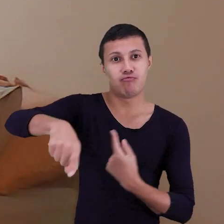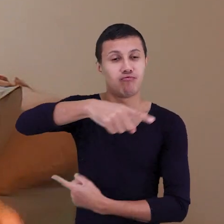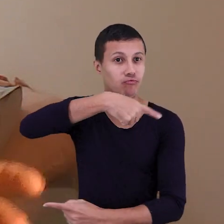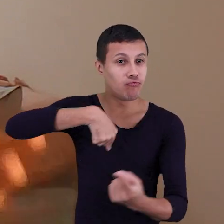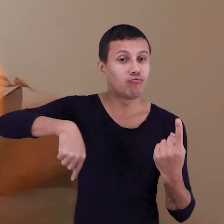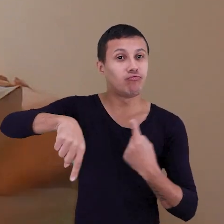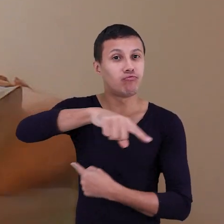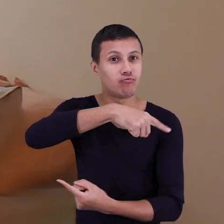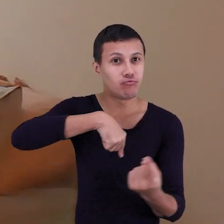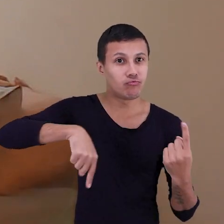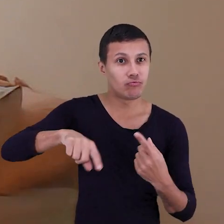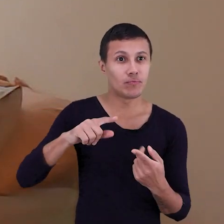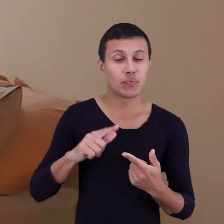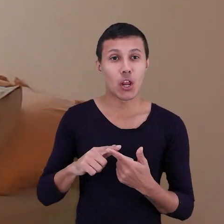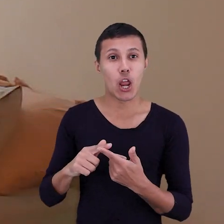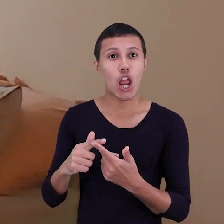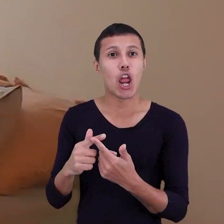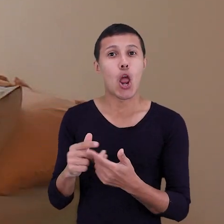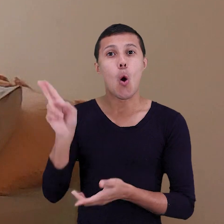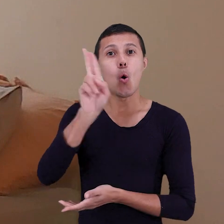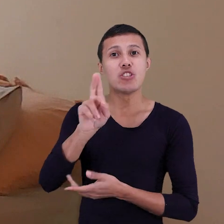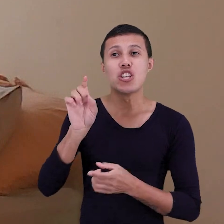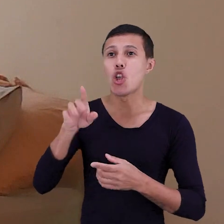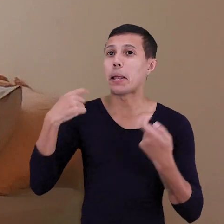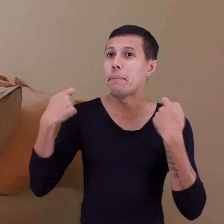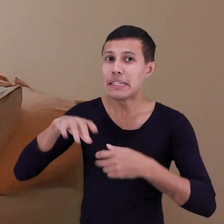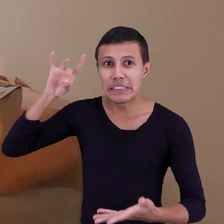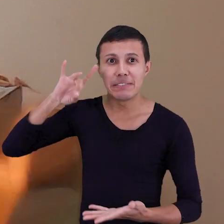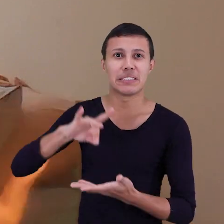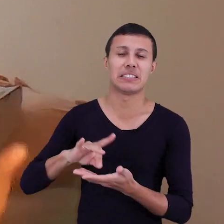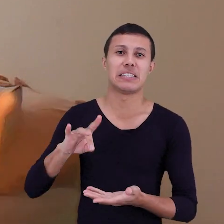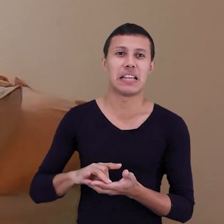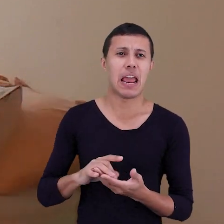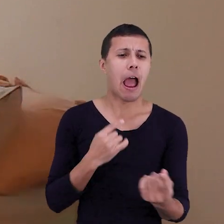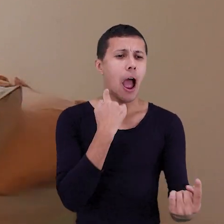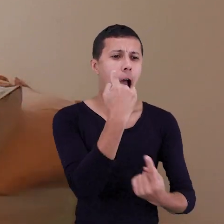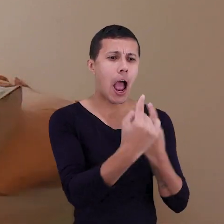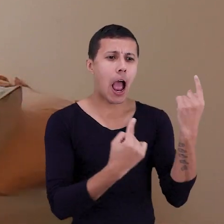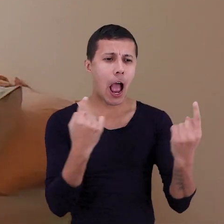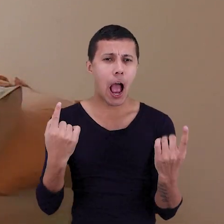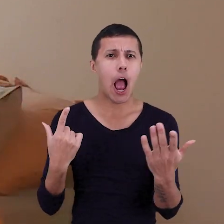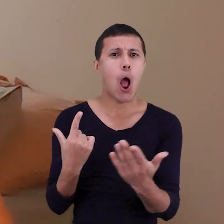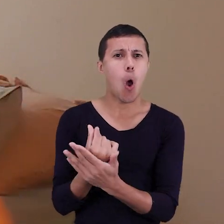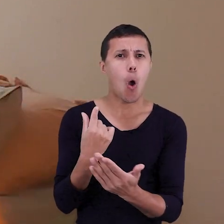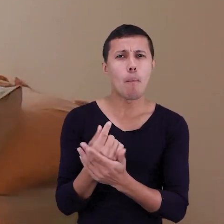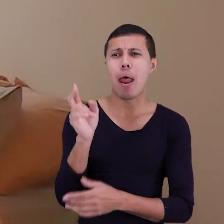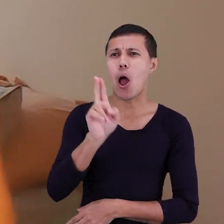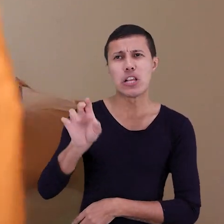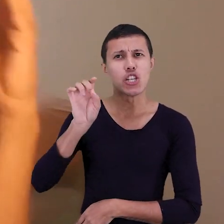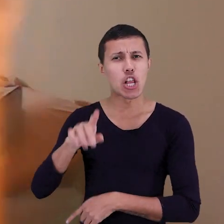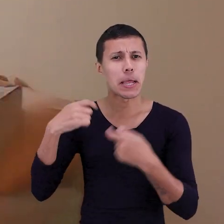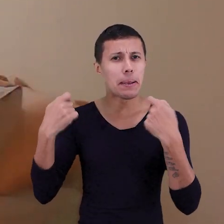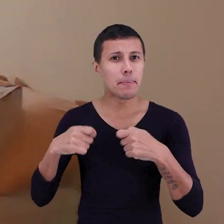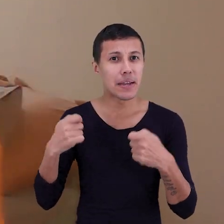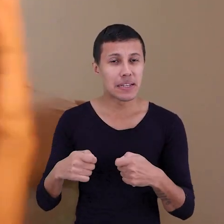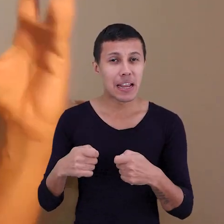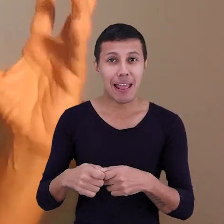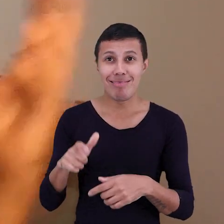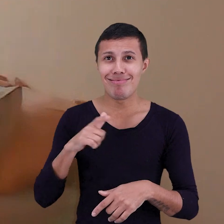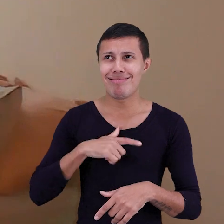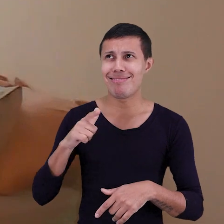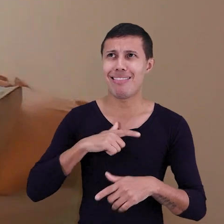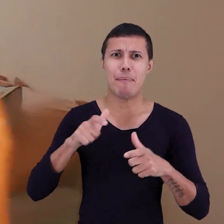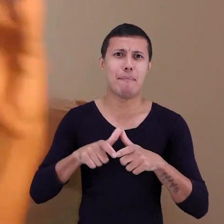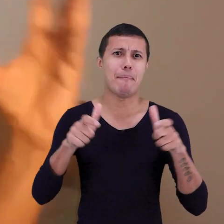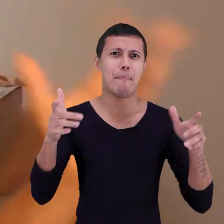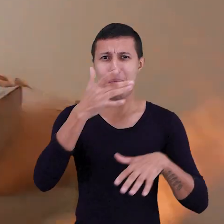E o consumo é só o que precisa. Se cada um consumir só o que precisa, tem abundância, sobra.